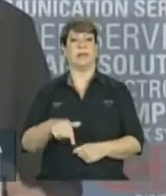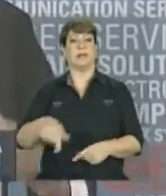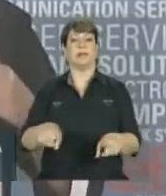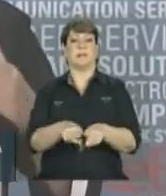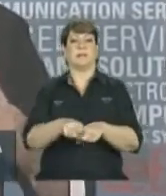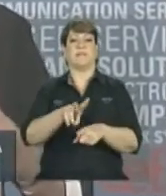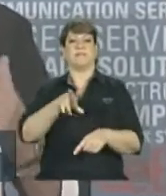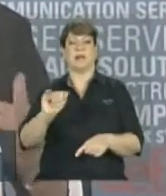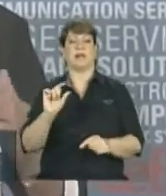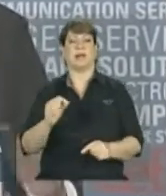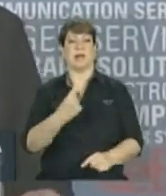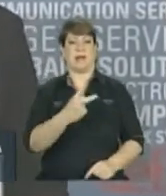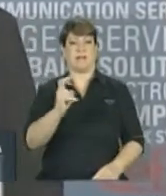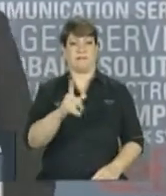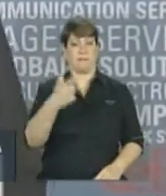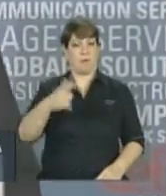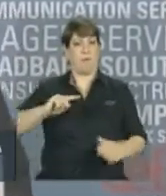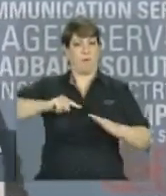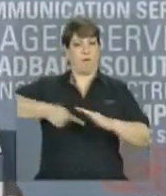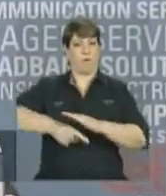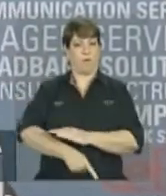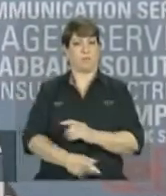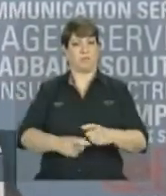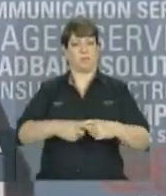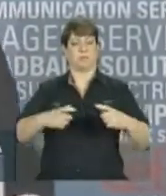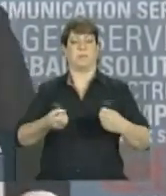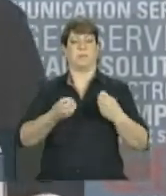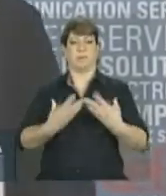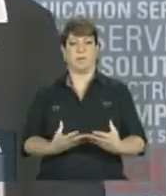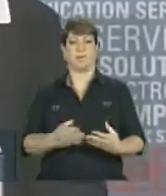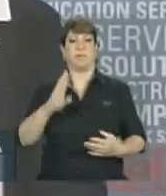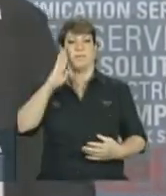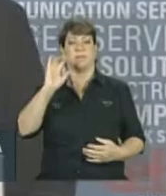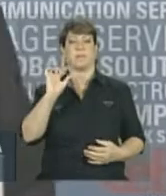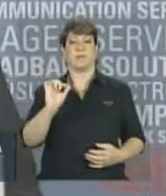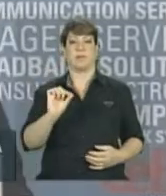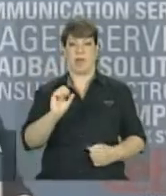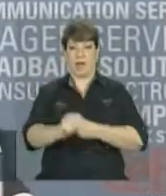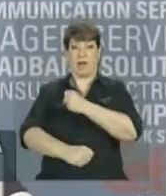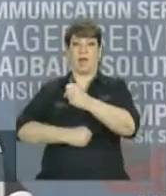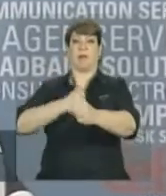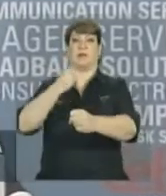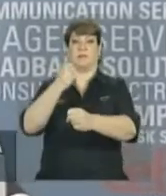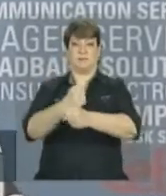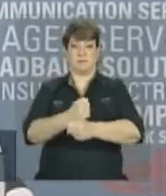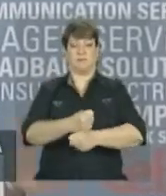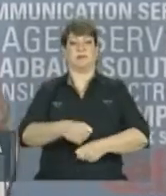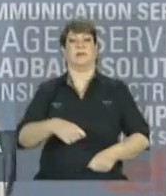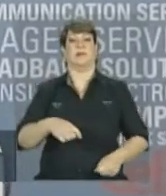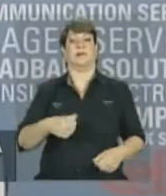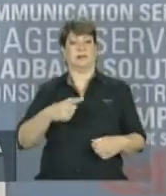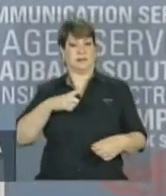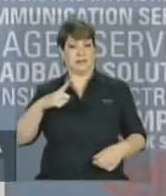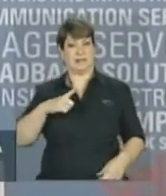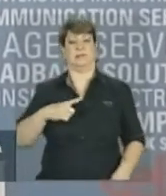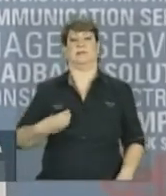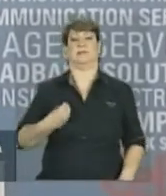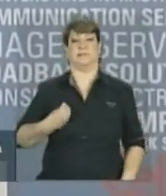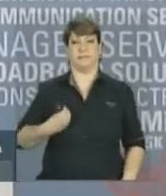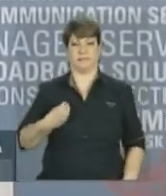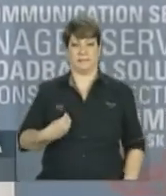vai cada vez mais se aprofundar na medida, inclusive, que o ano que vem está sendo